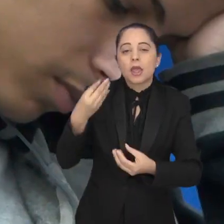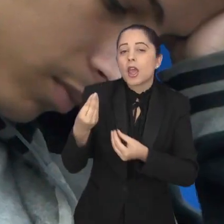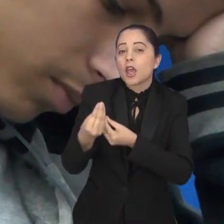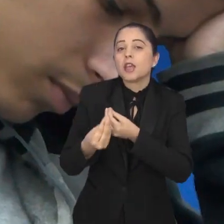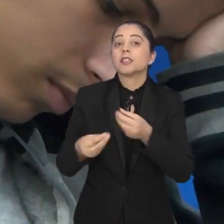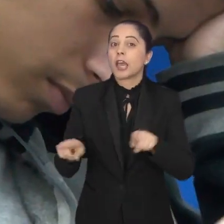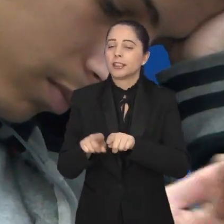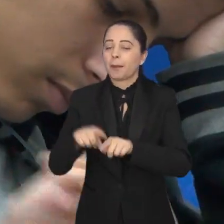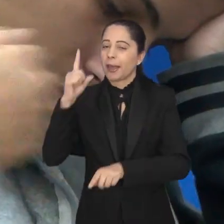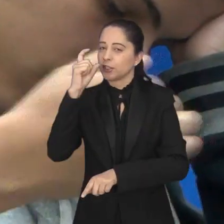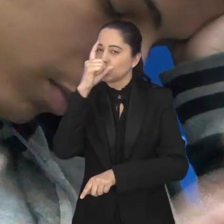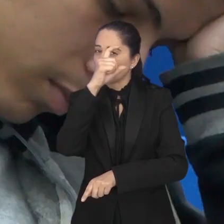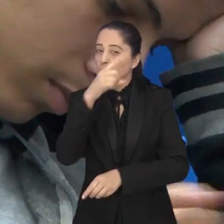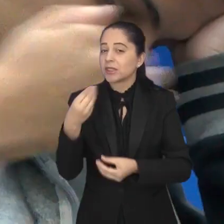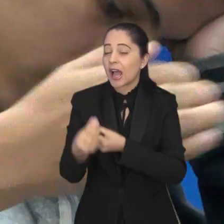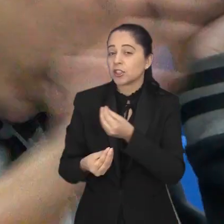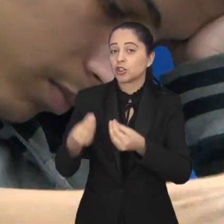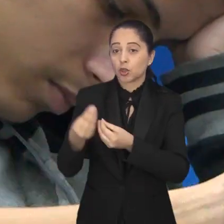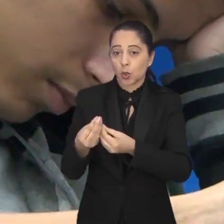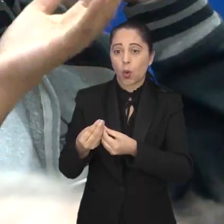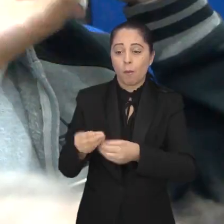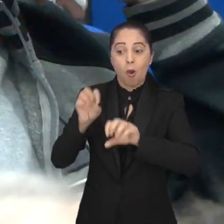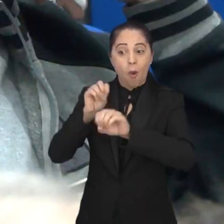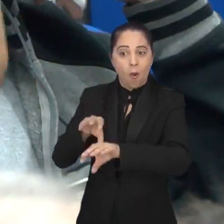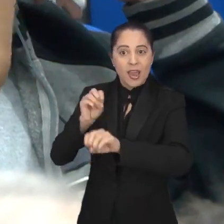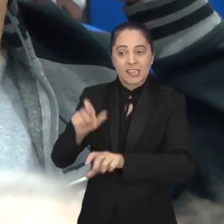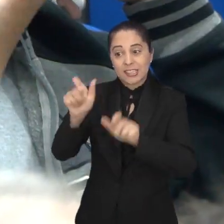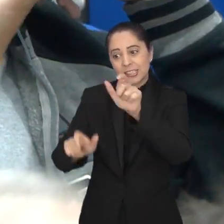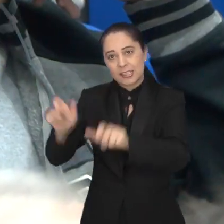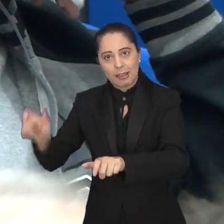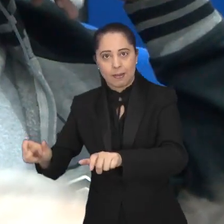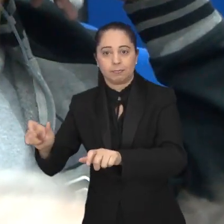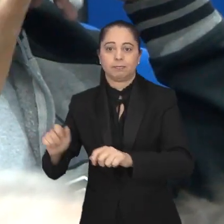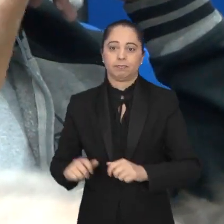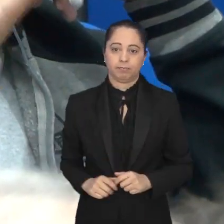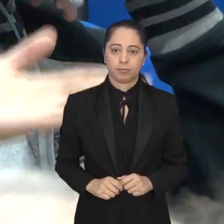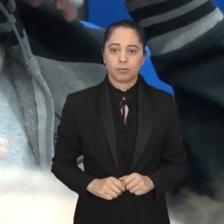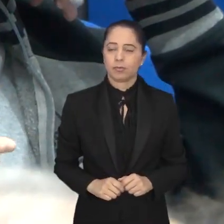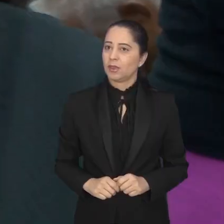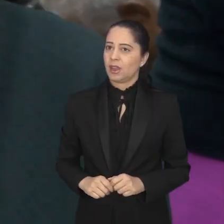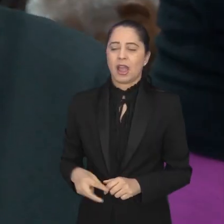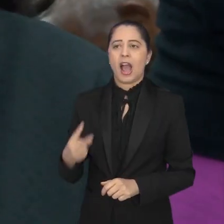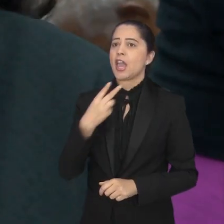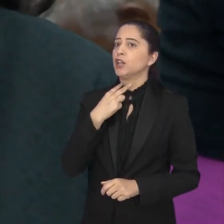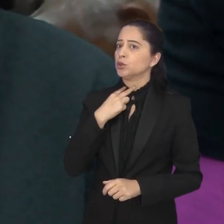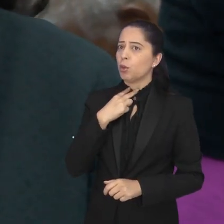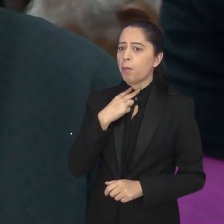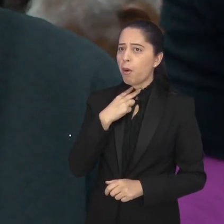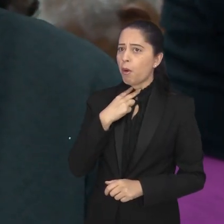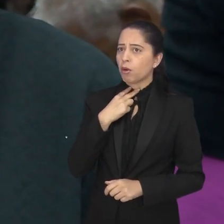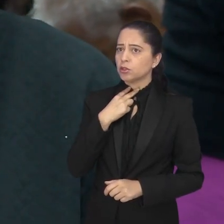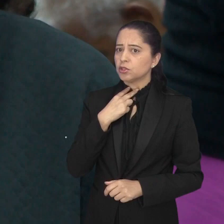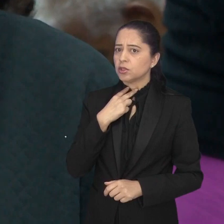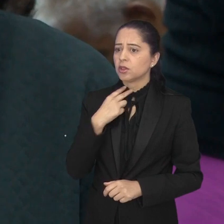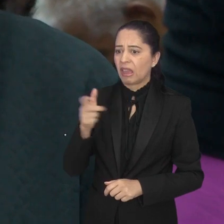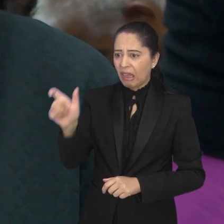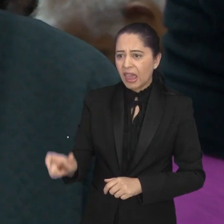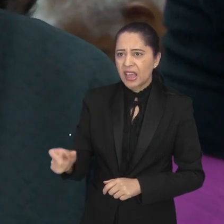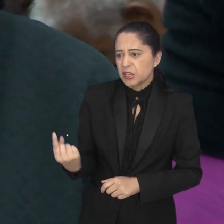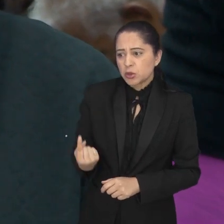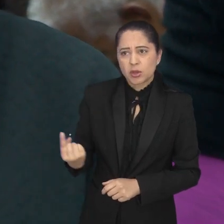pouco sobre a experiência e dificuldades do processo pedagógico, inclusivo nas escolas. Ele não pode ficar sem um auxiliar,